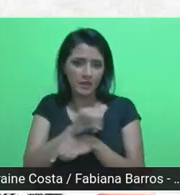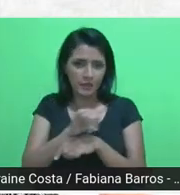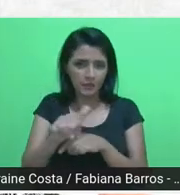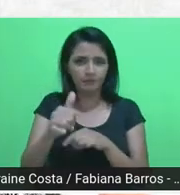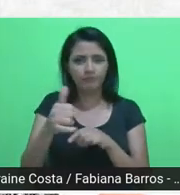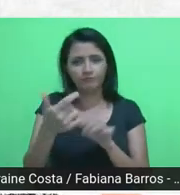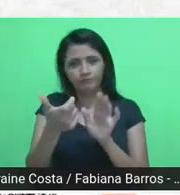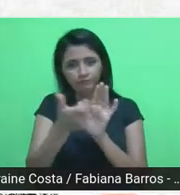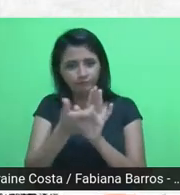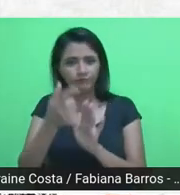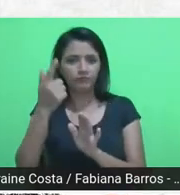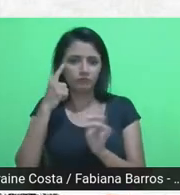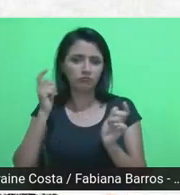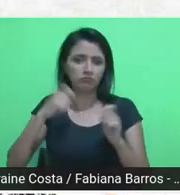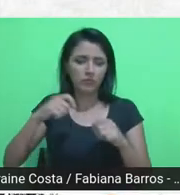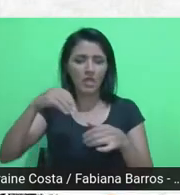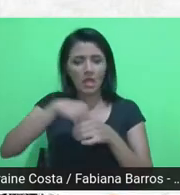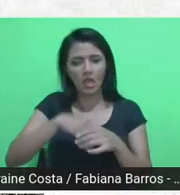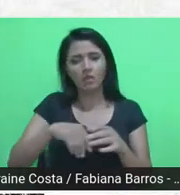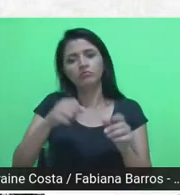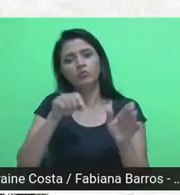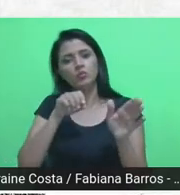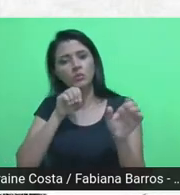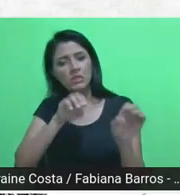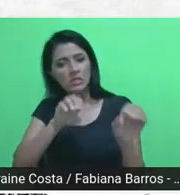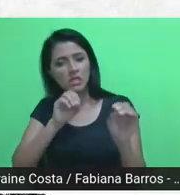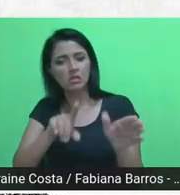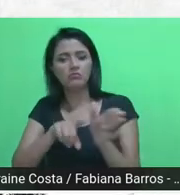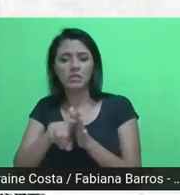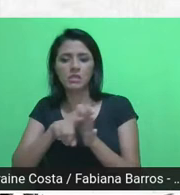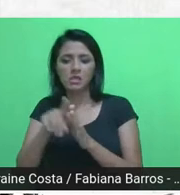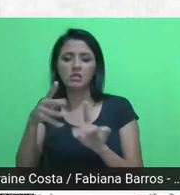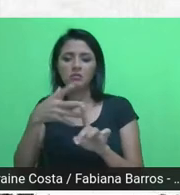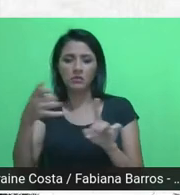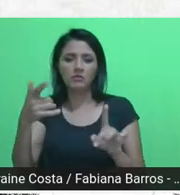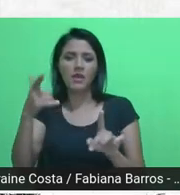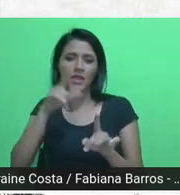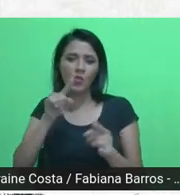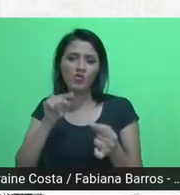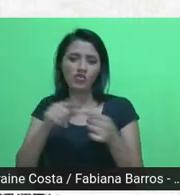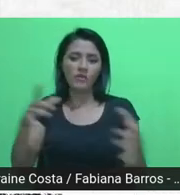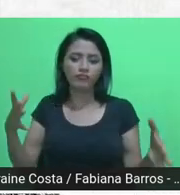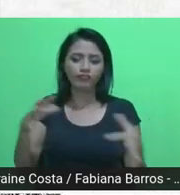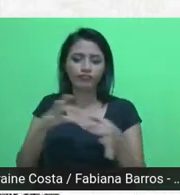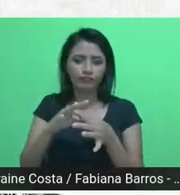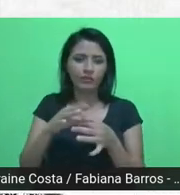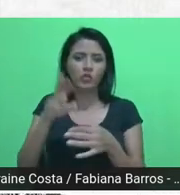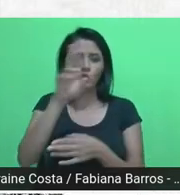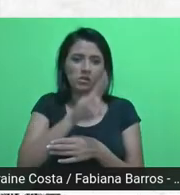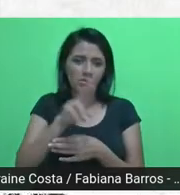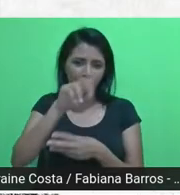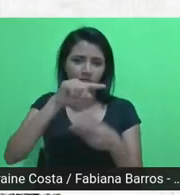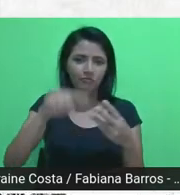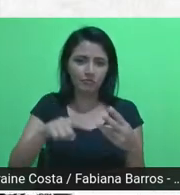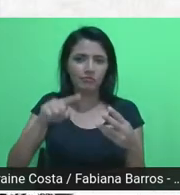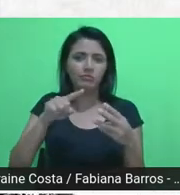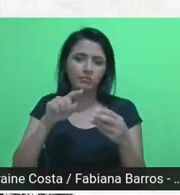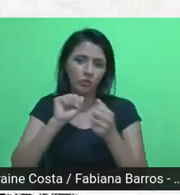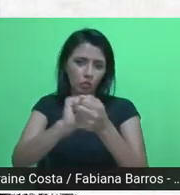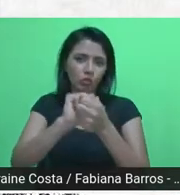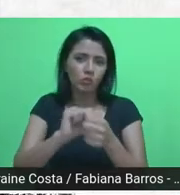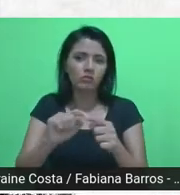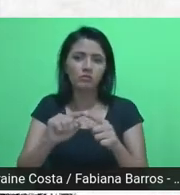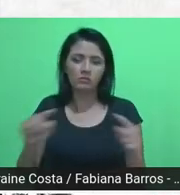o ensino, pesquisa e aplicação, e fazer com que esses agentes populares de